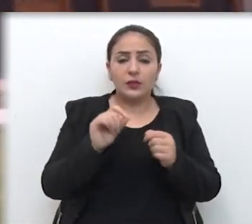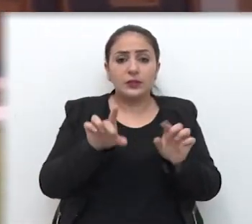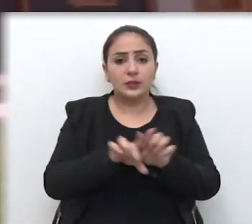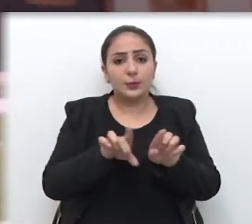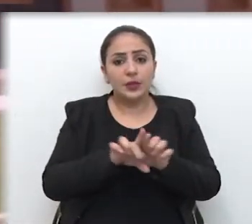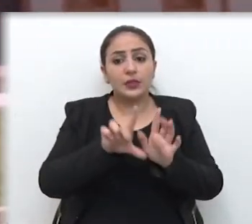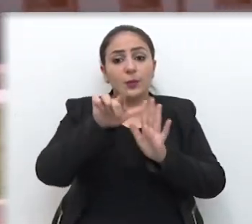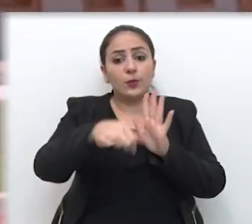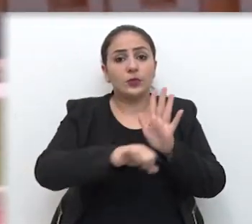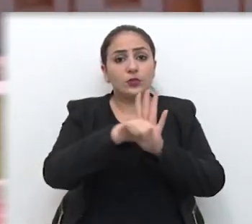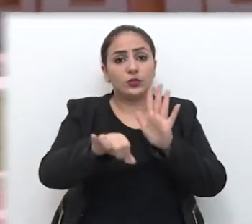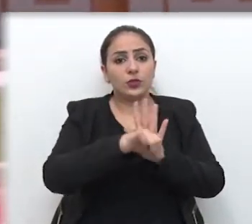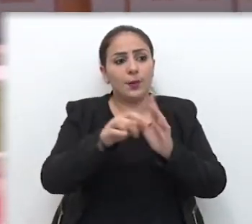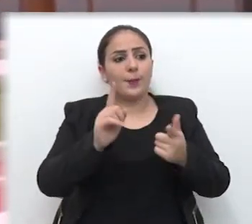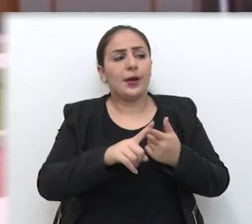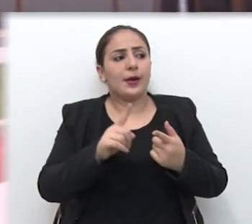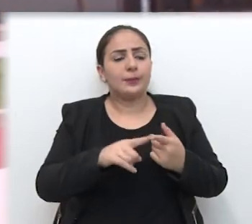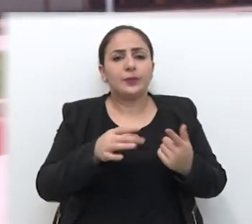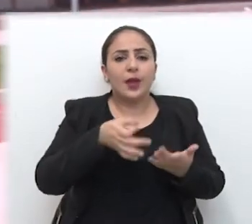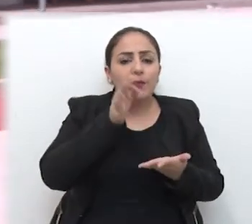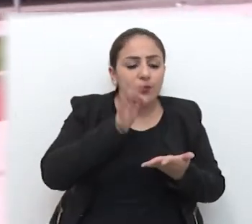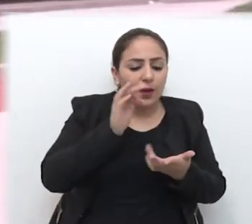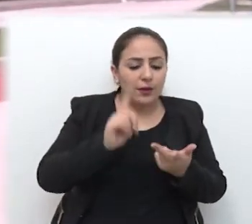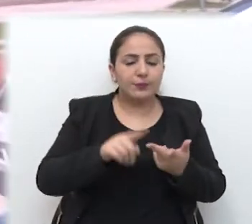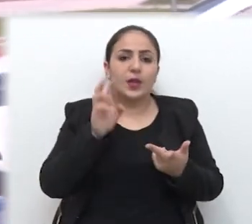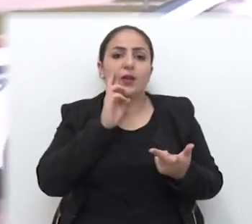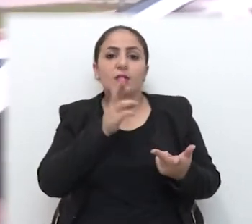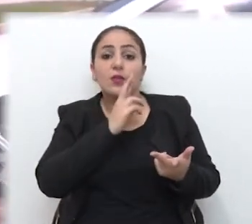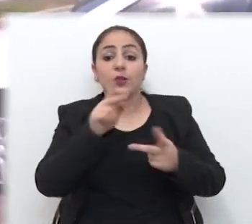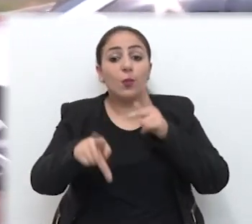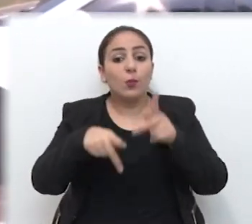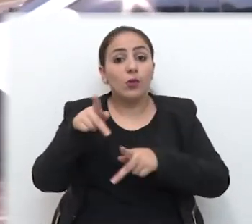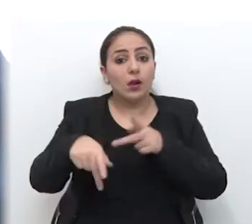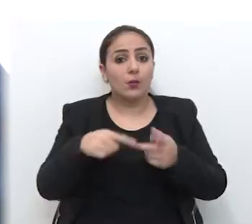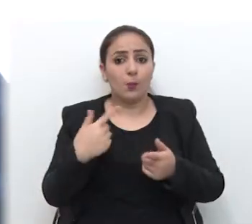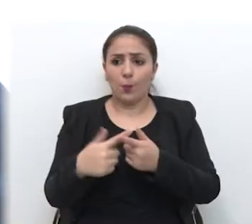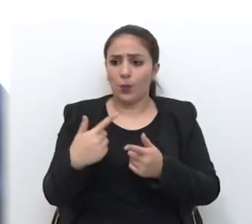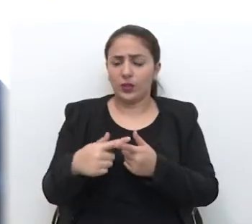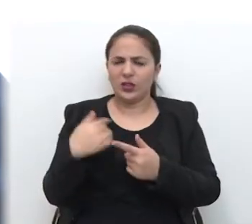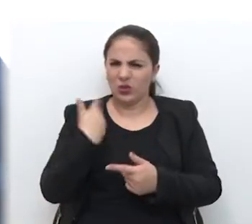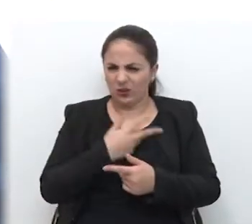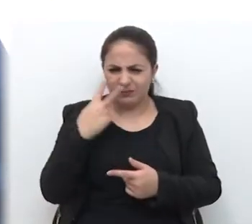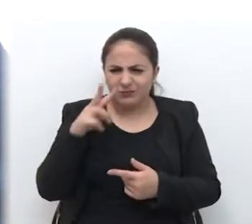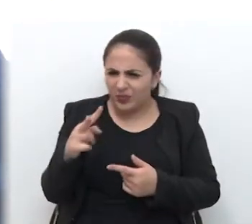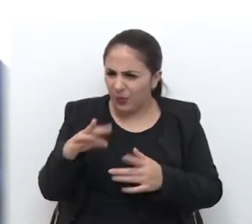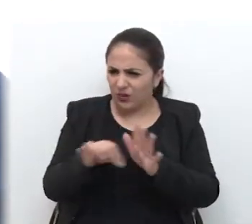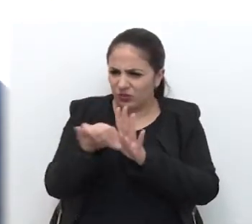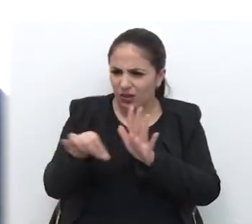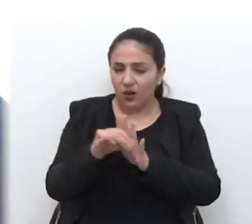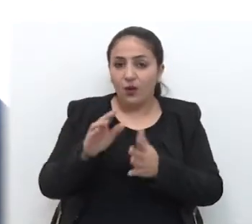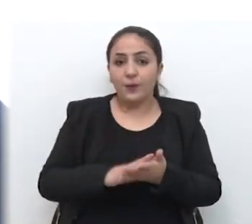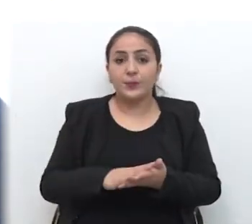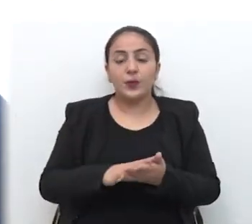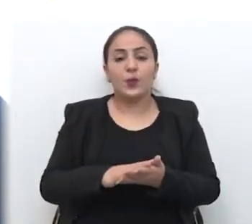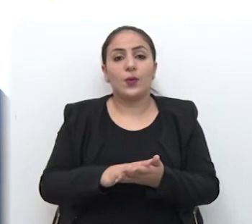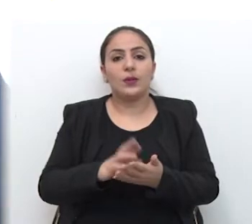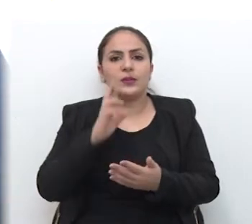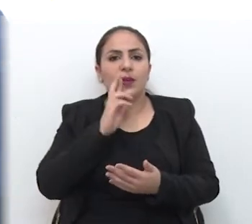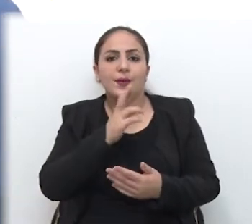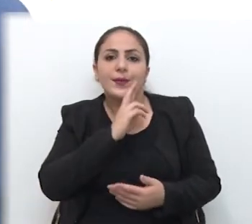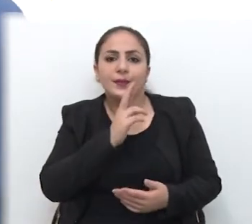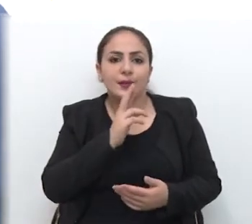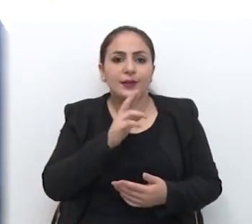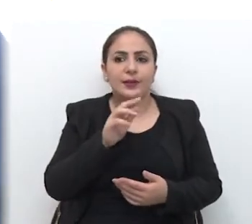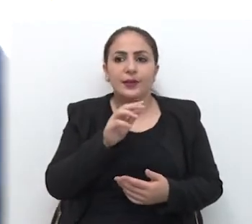licitações para a cafeteria, para um restaurante popular, porque o que a gente viu nessa licitação é um restaurante à la carte, uma